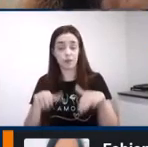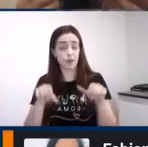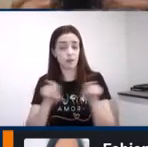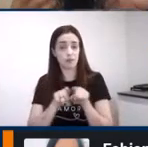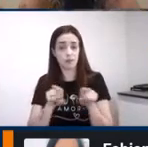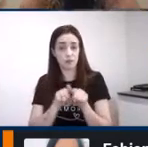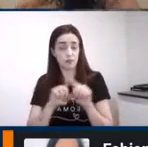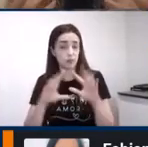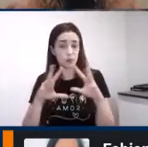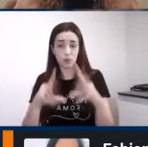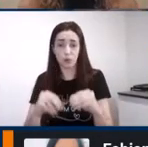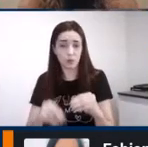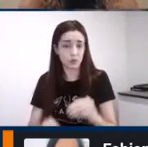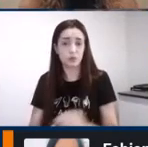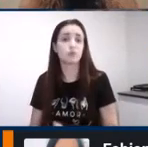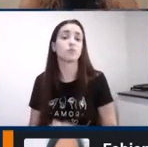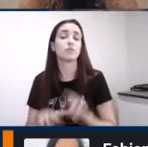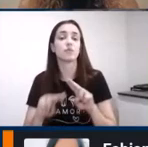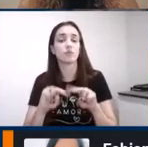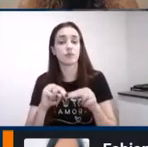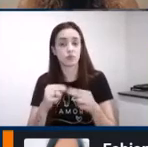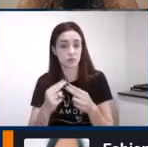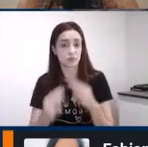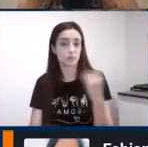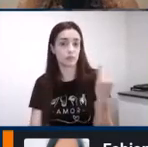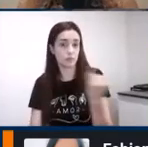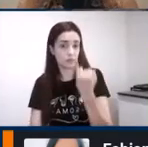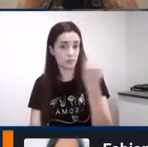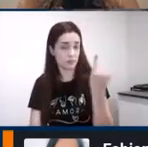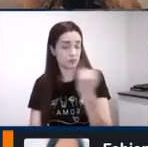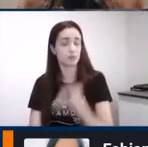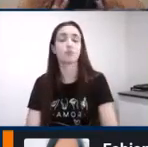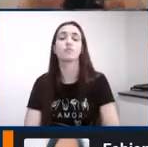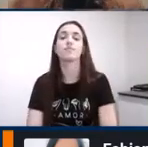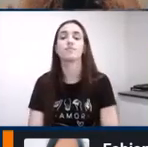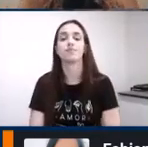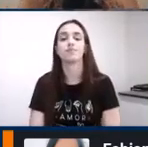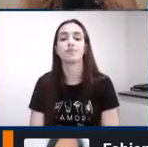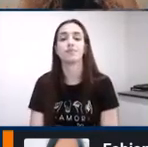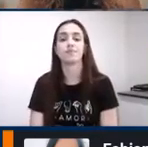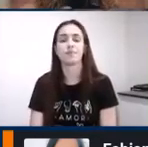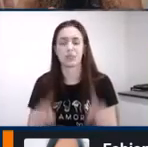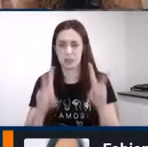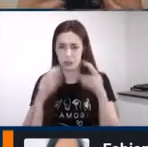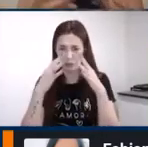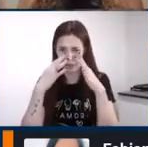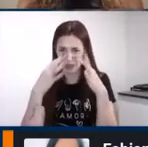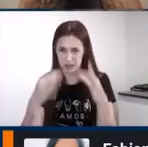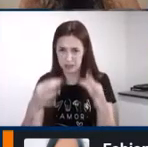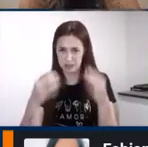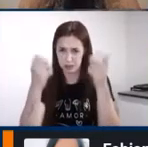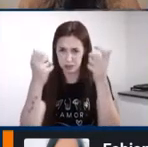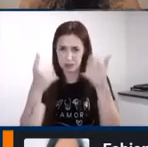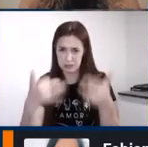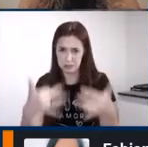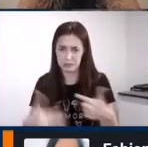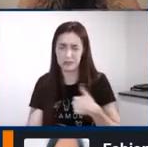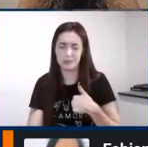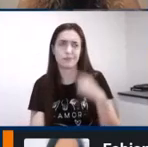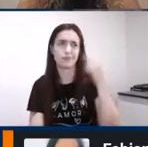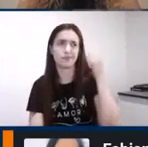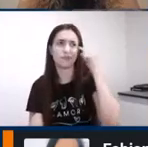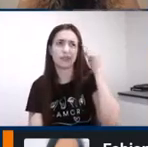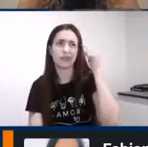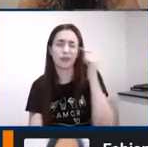vezes com essas limitações que a gente não imagina. Essa coisa da atenção é uma coisa que, assim, eu até brinco, para mim é muito engraçado.